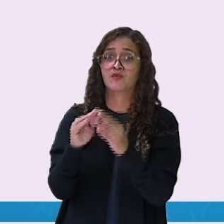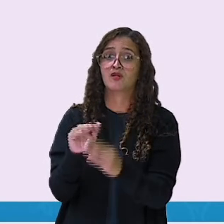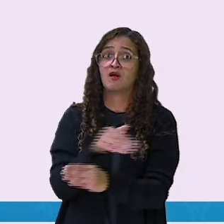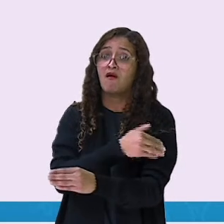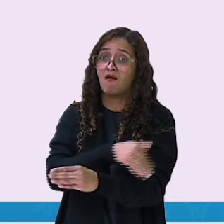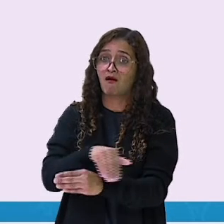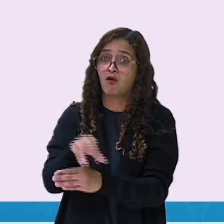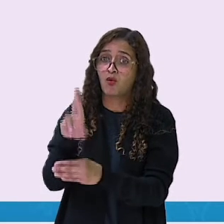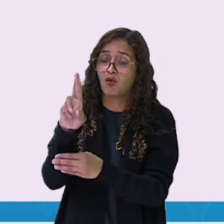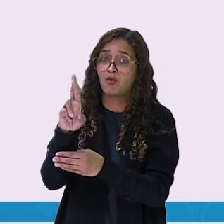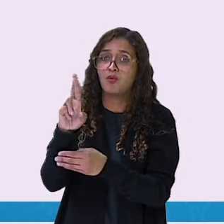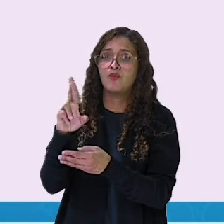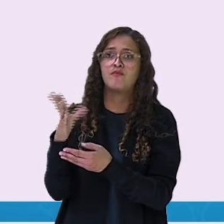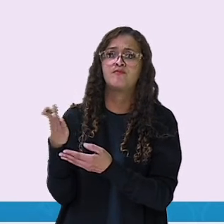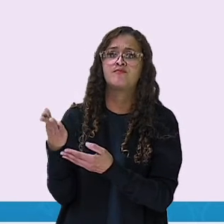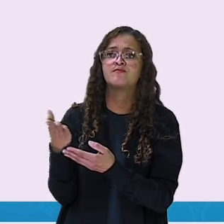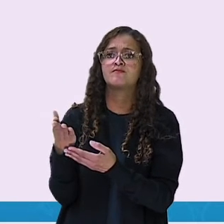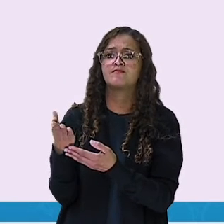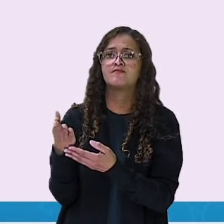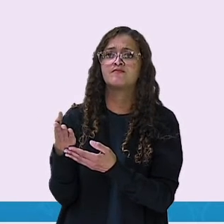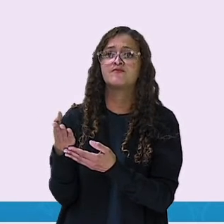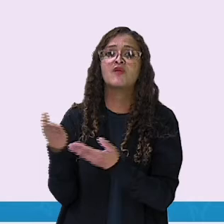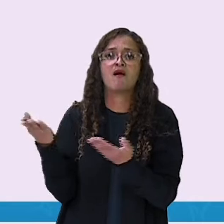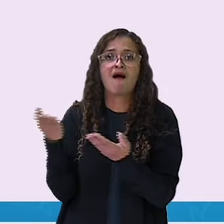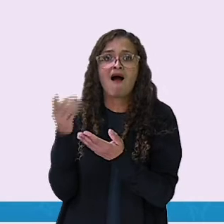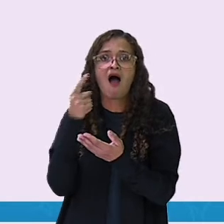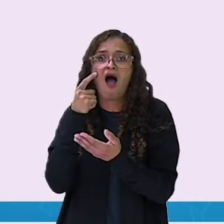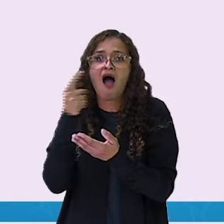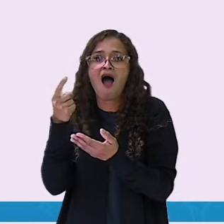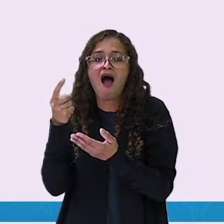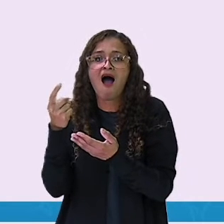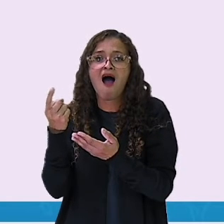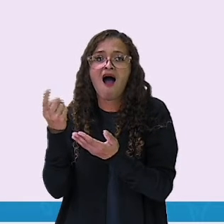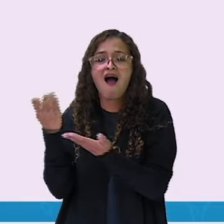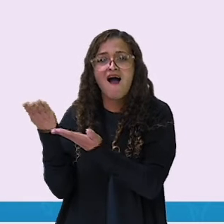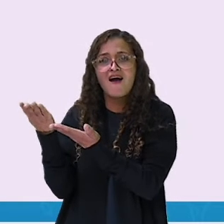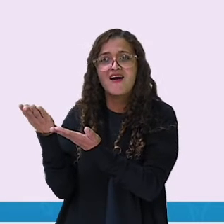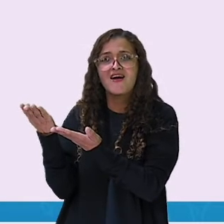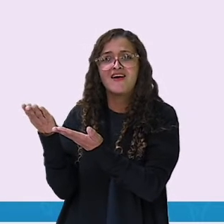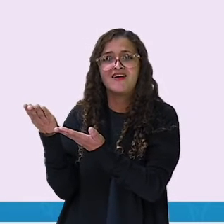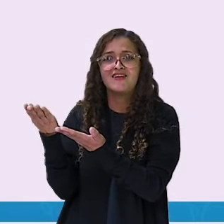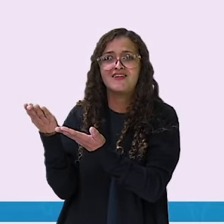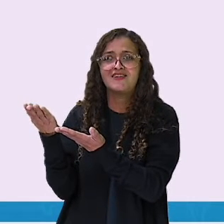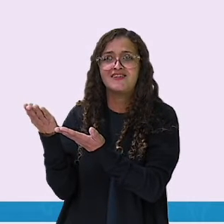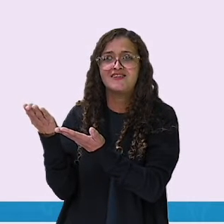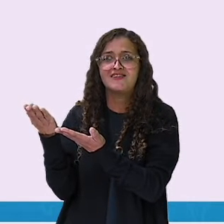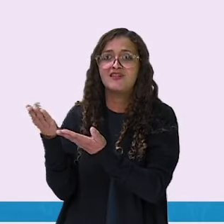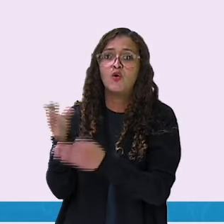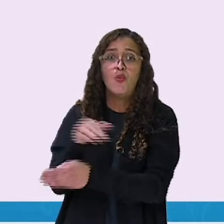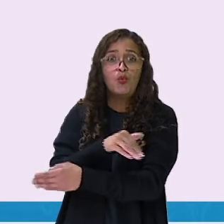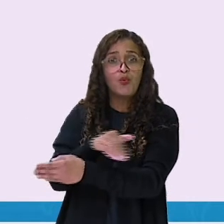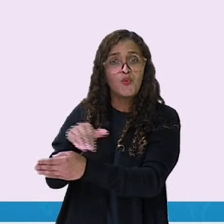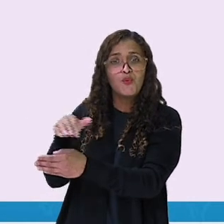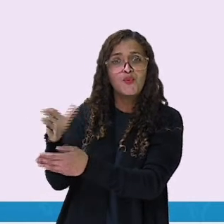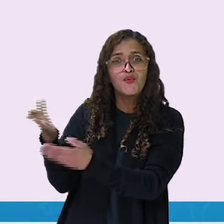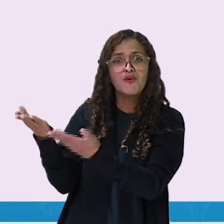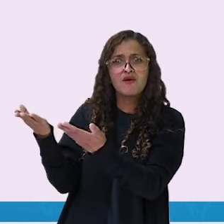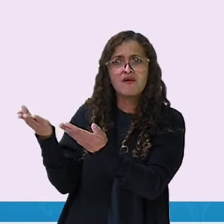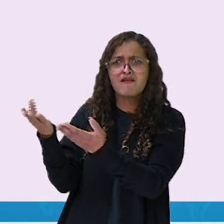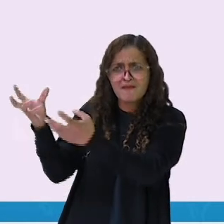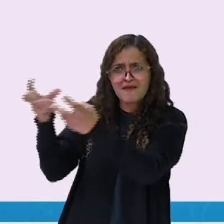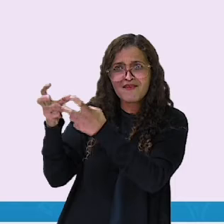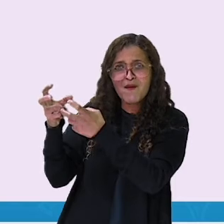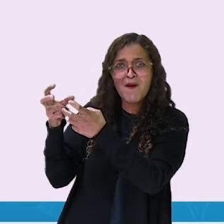R. E aqui achamos. Encontramos. A palavra rua. Está aqui.